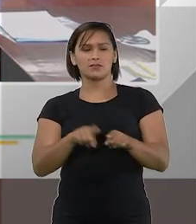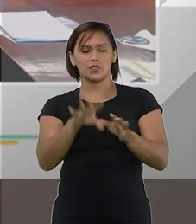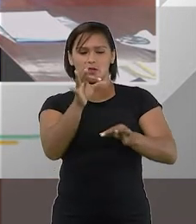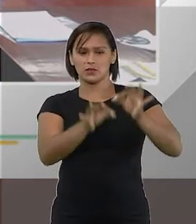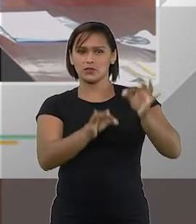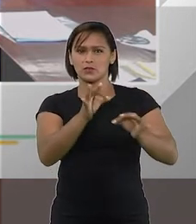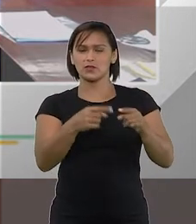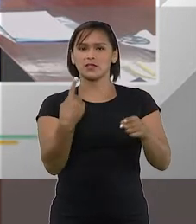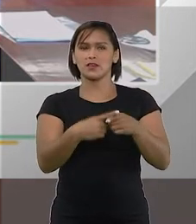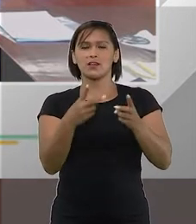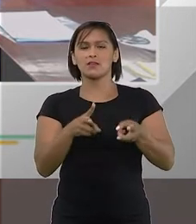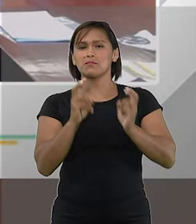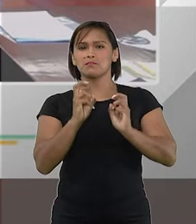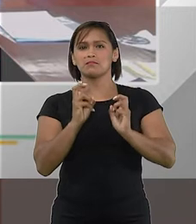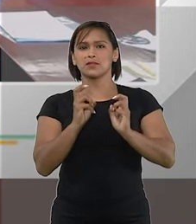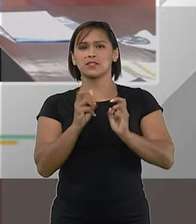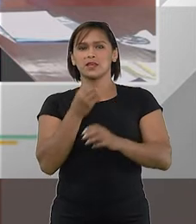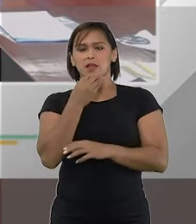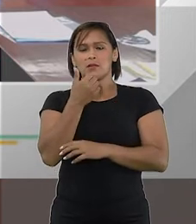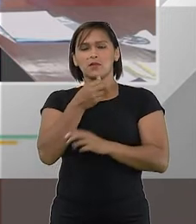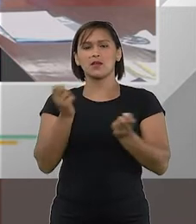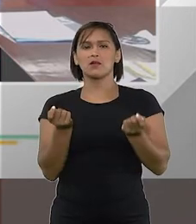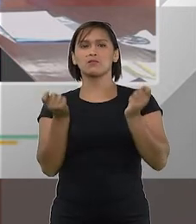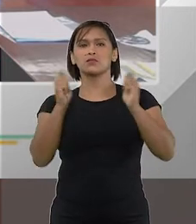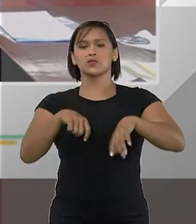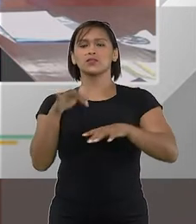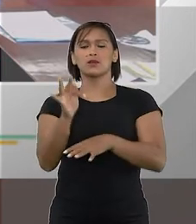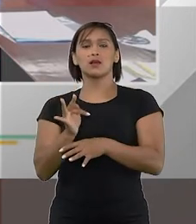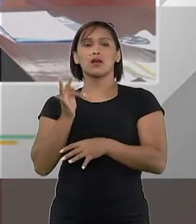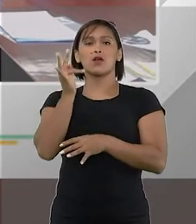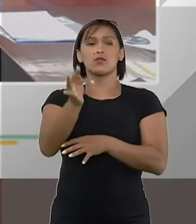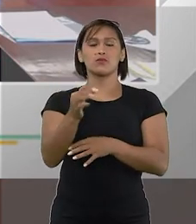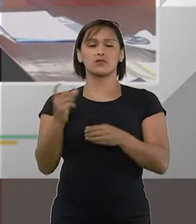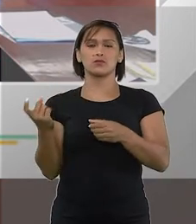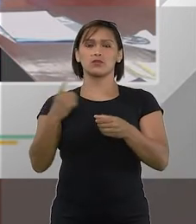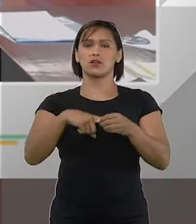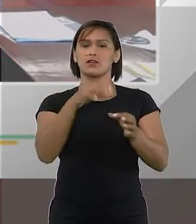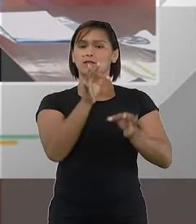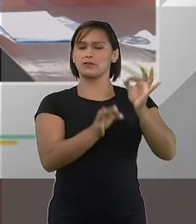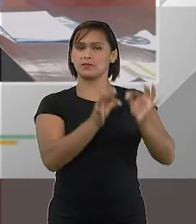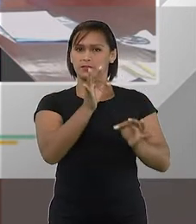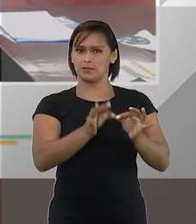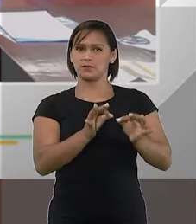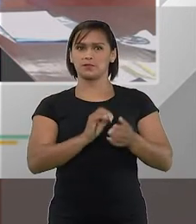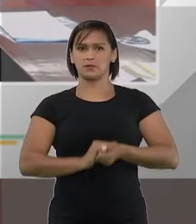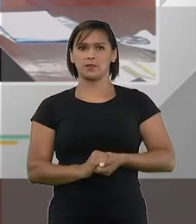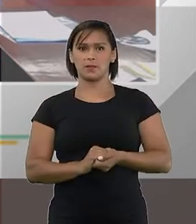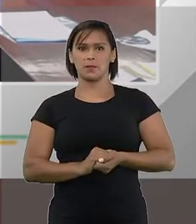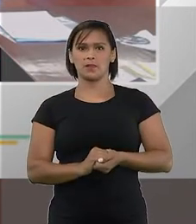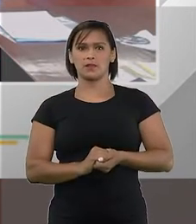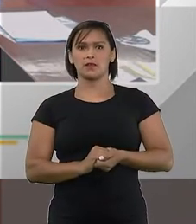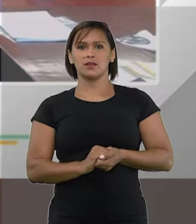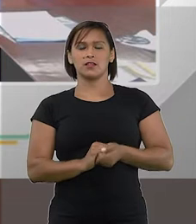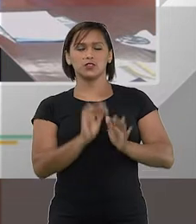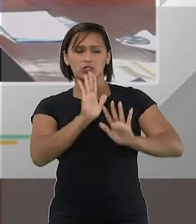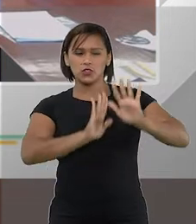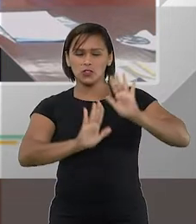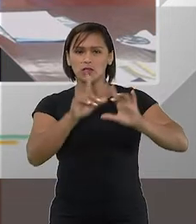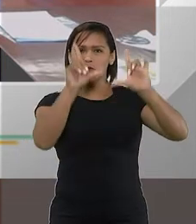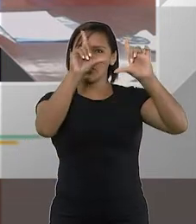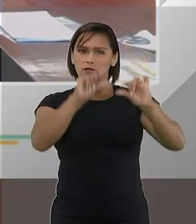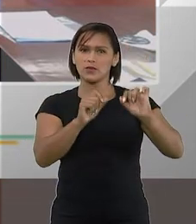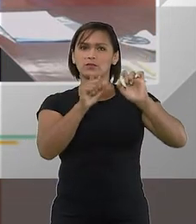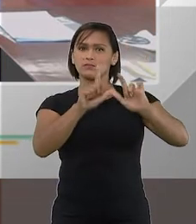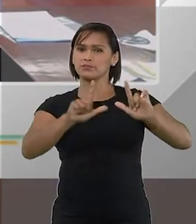que se vê a melhor coisa possível para um processo de recuperação judicial. Diabilizar então a